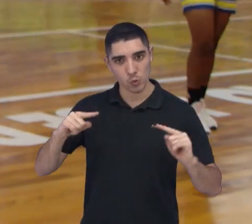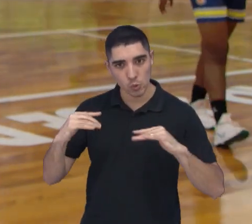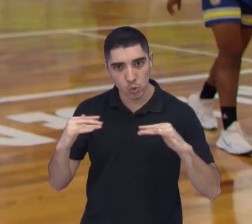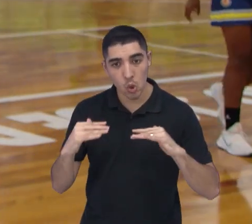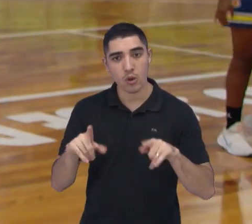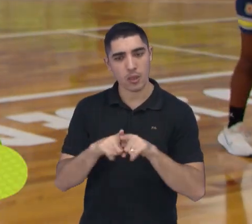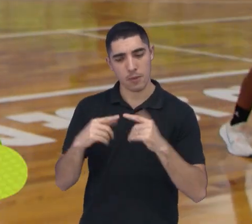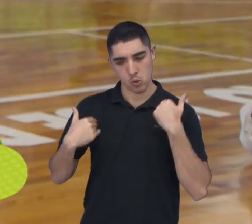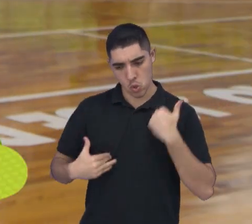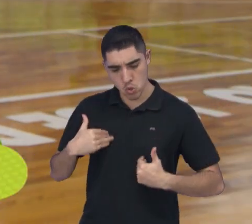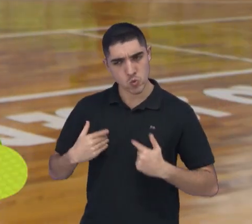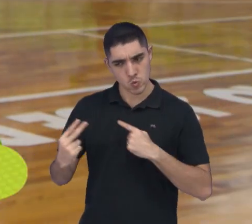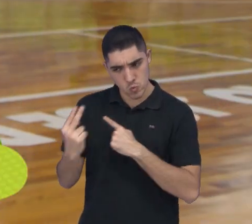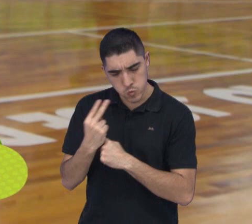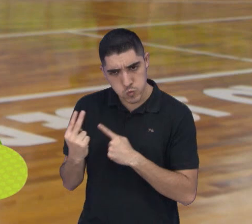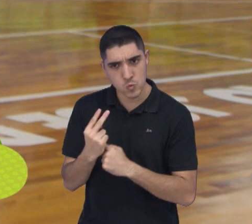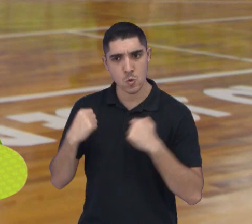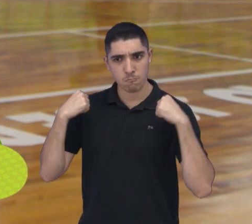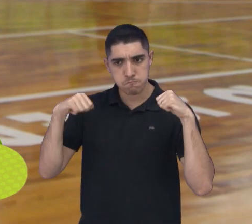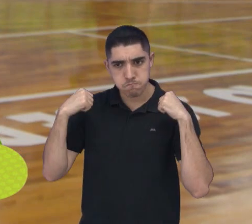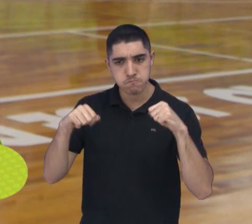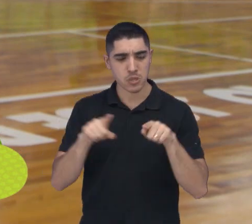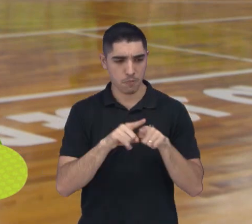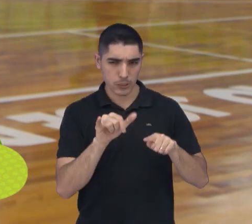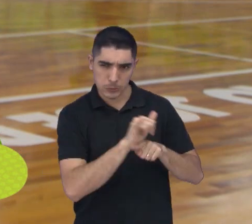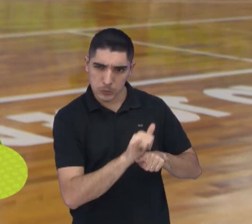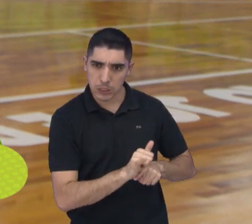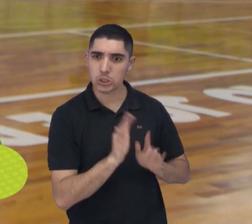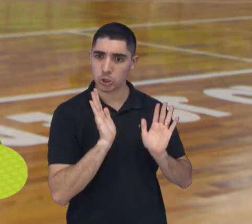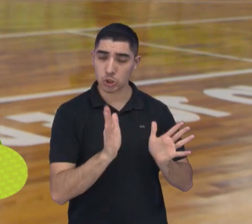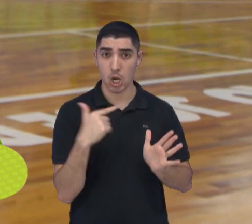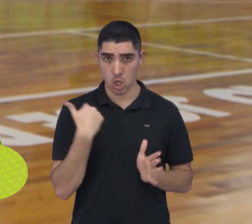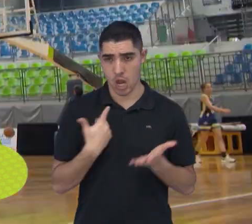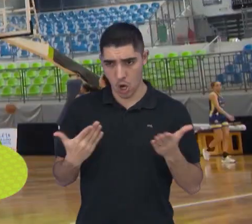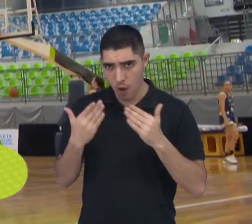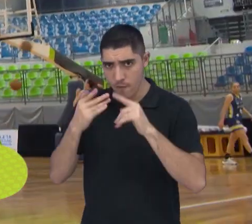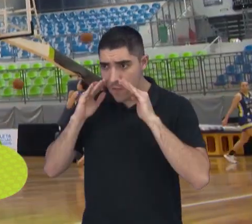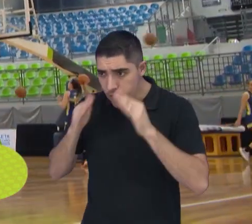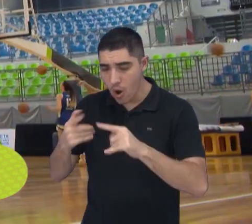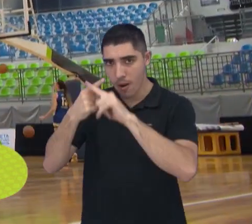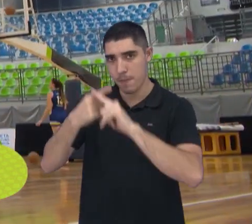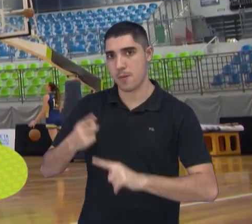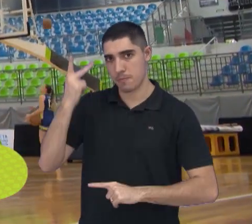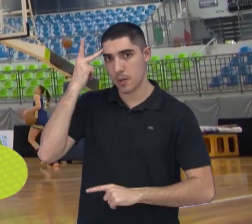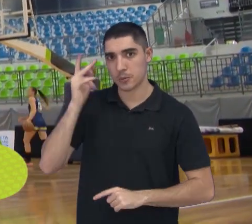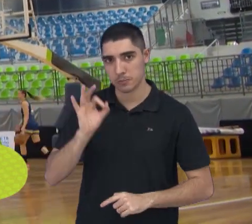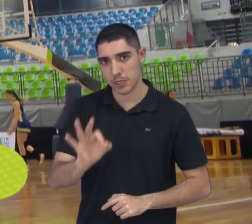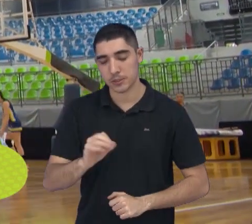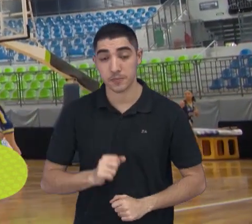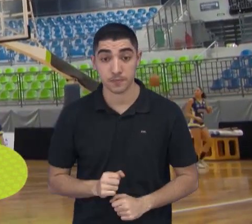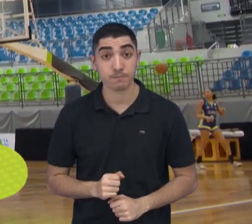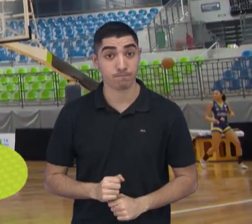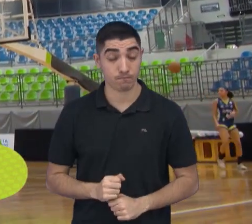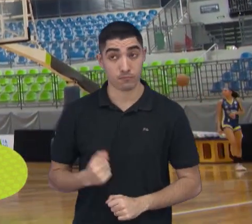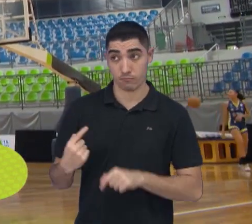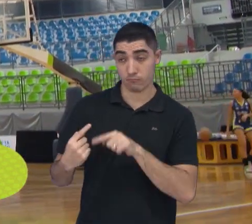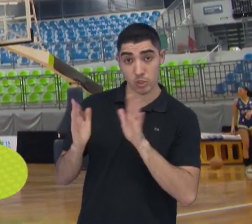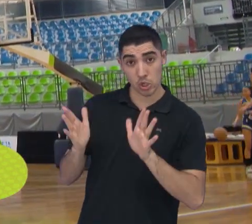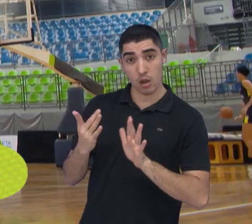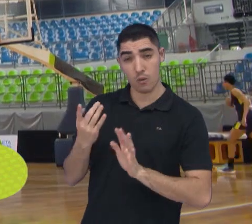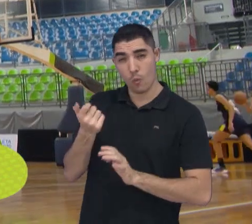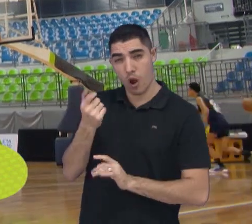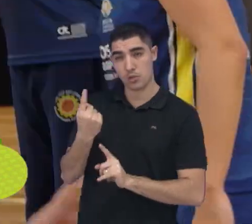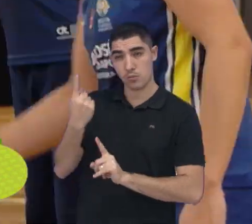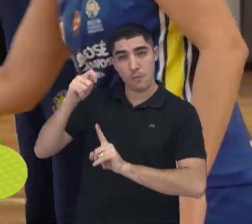tanto parte física quanto tática. Então eu acho que o nosso time está bem preparado para sem dúvida fazer um grande Campeonato Paulista. Para o confronto foi quase um mês de